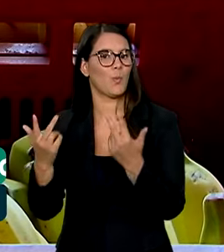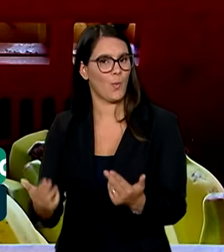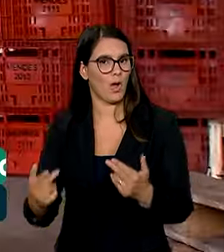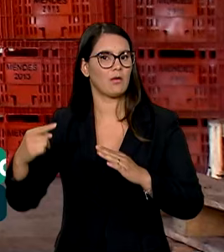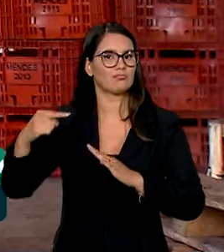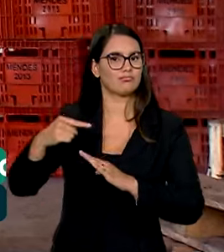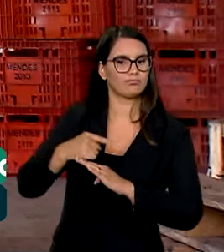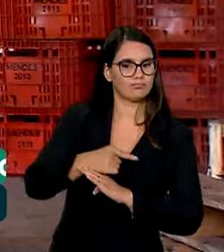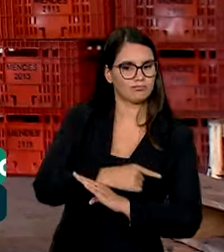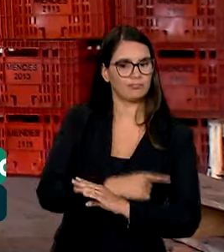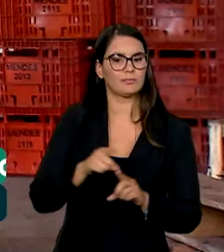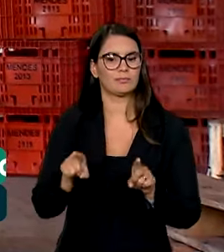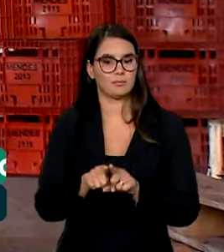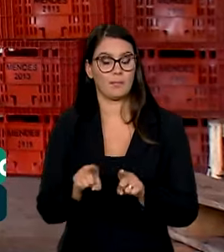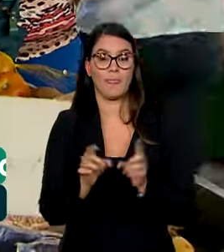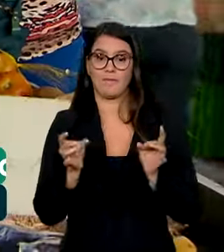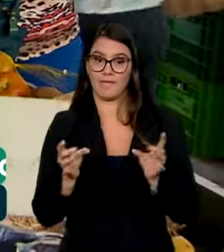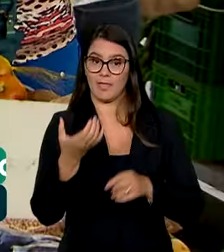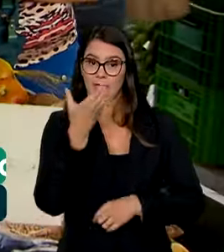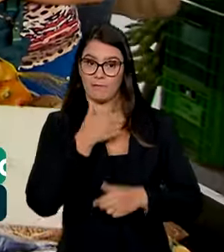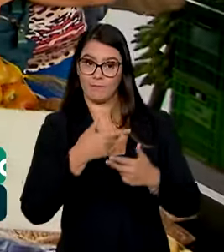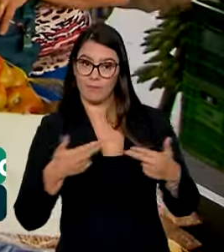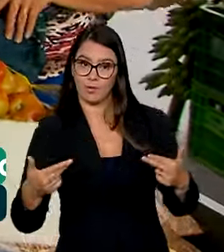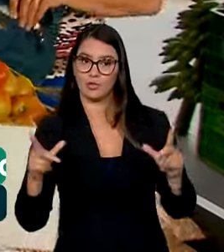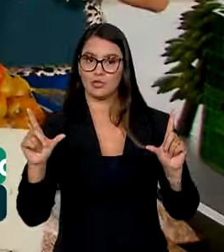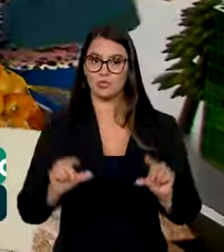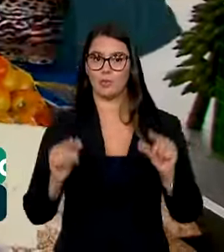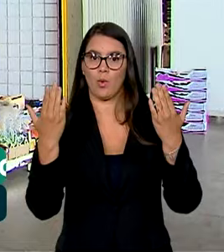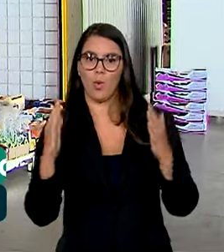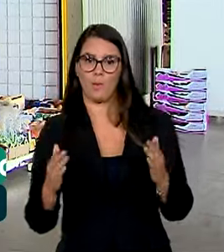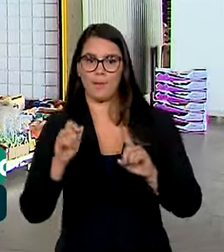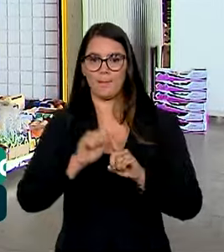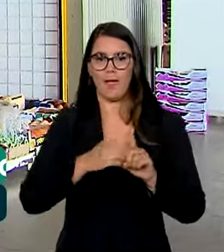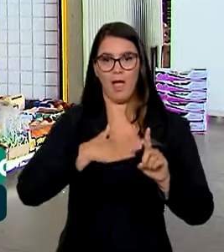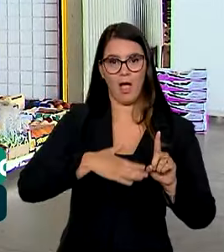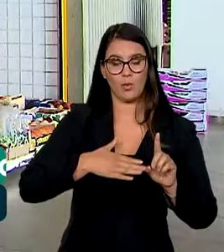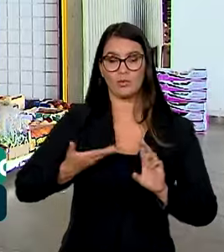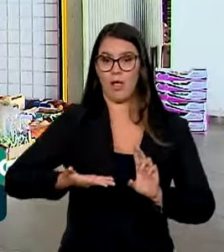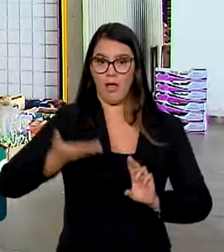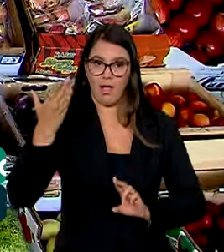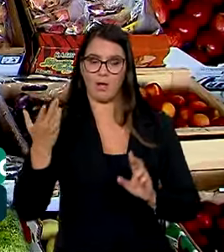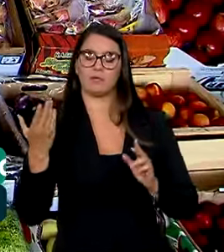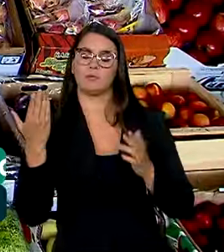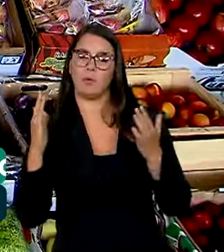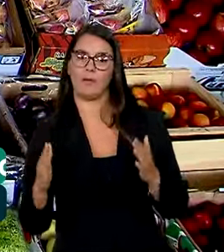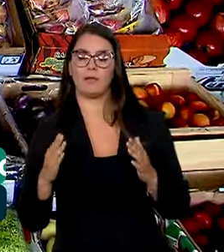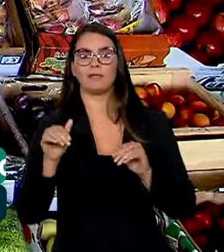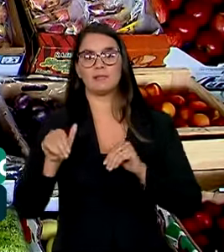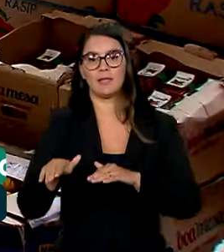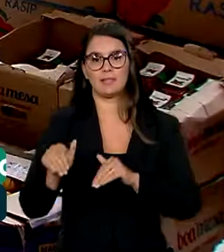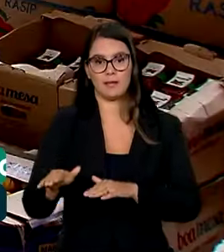queda no preço. A comercialização das frutas teve queda em comparação com agosto e alta em relação a setembro de